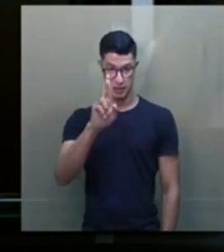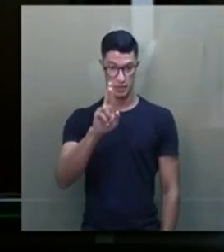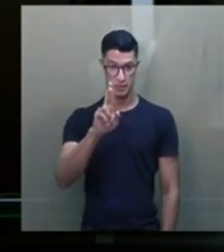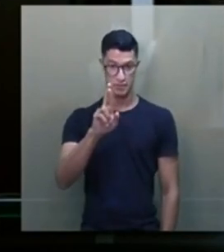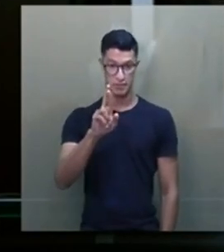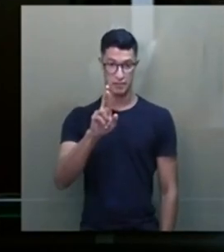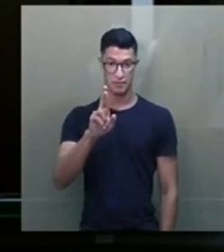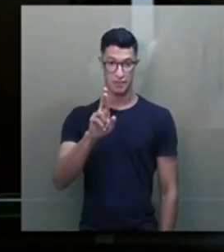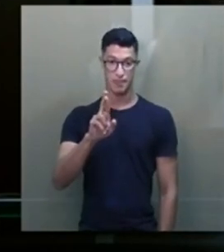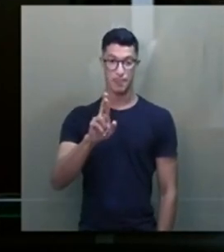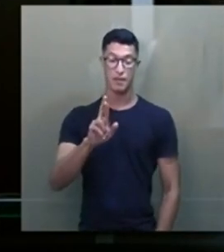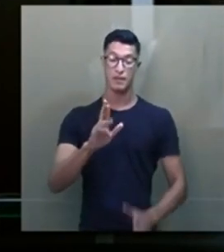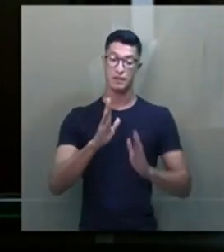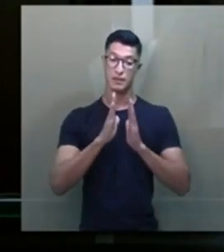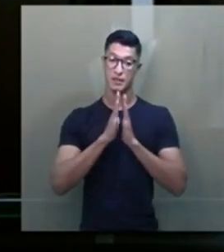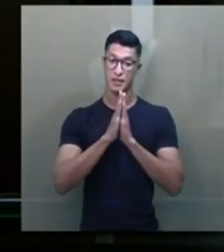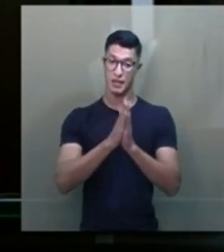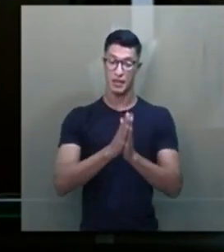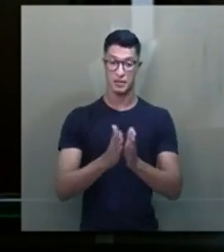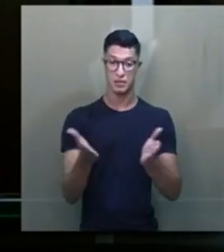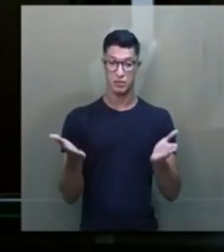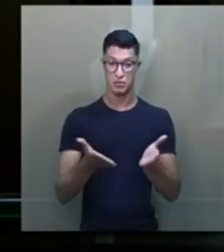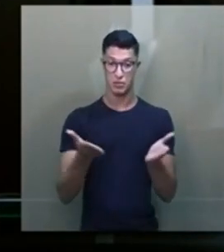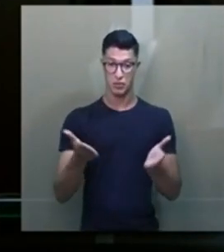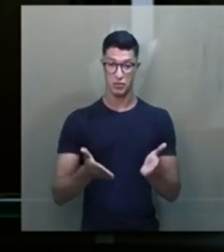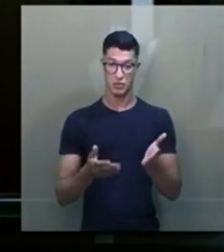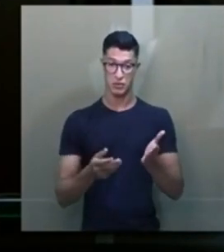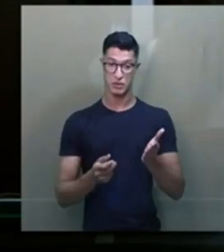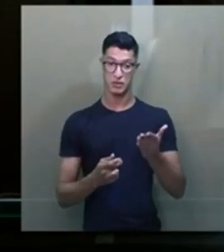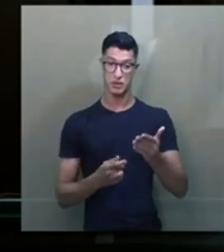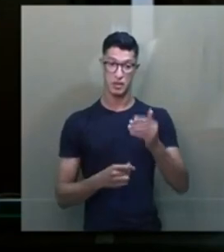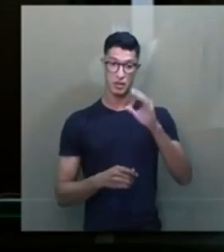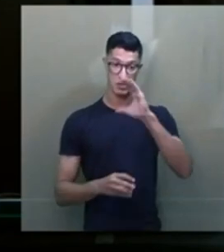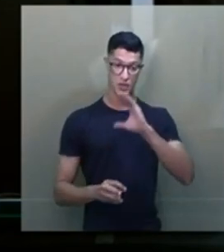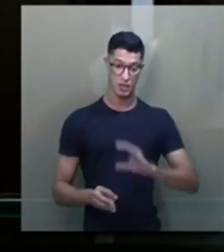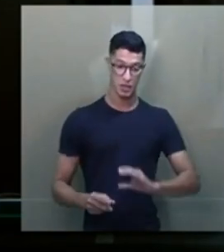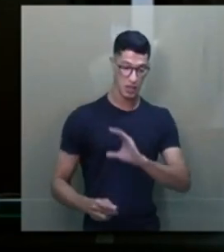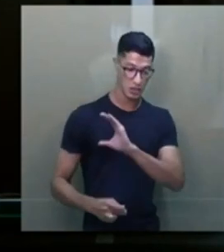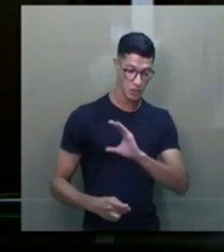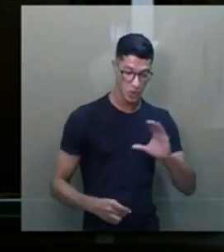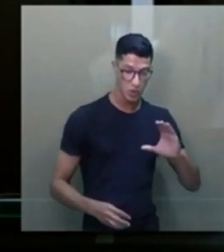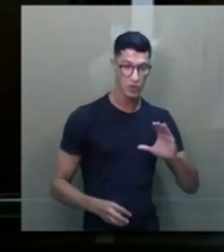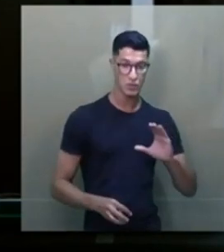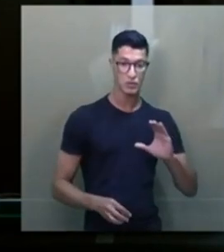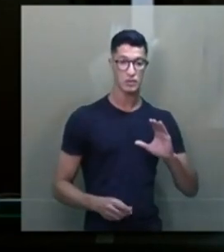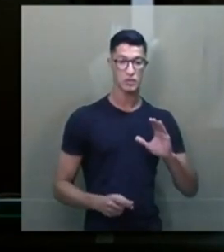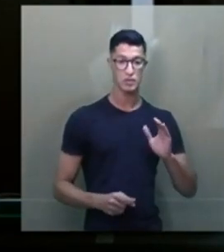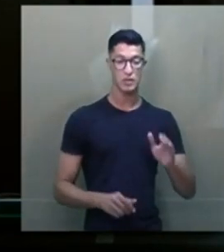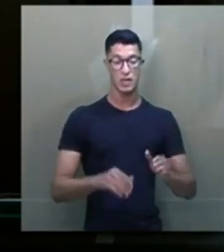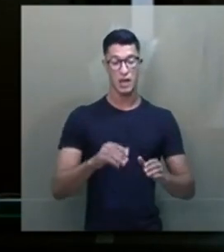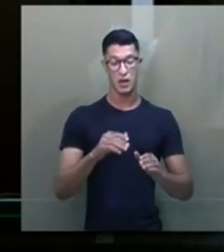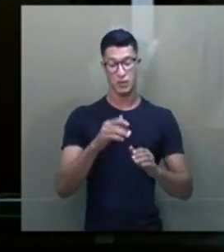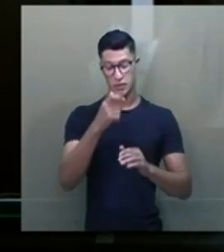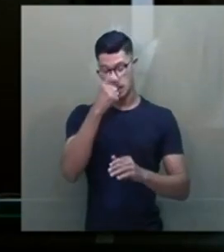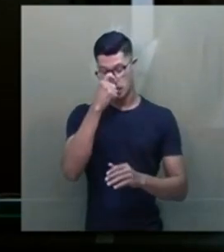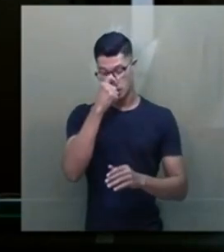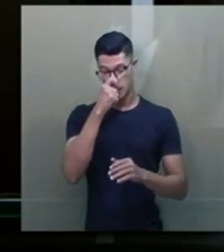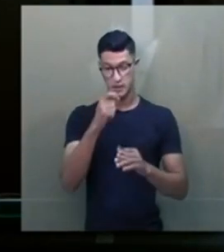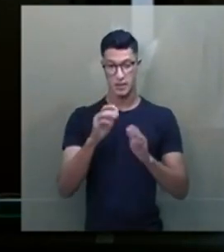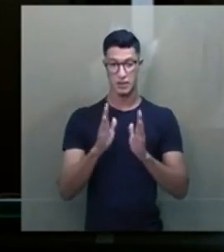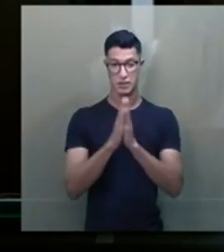graças hoje aos católicos, aos evangélicos,